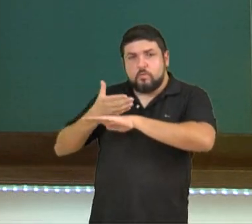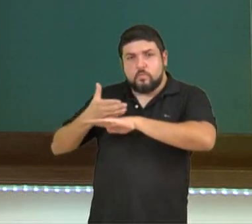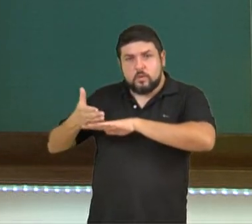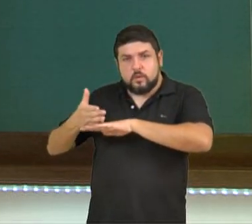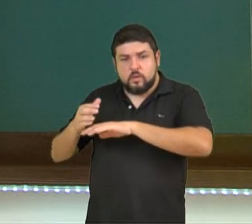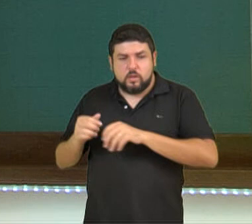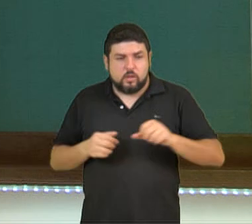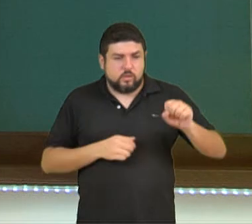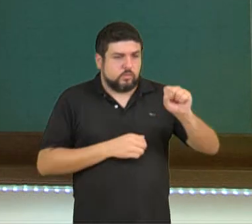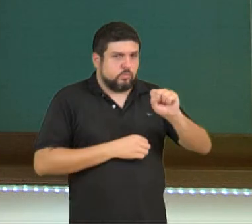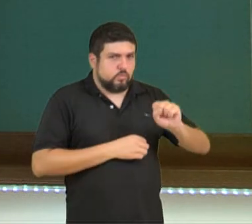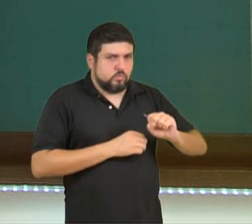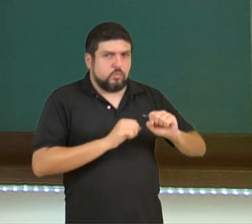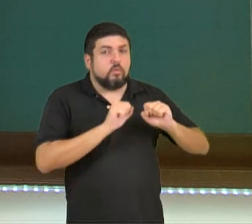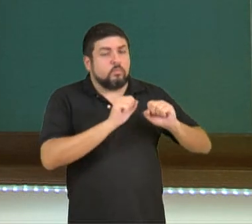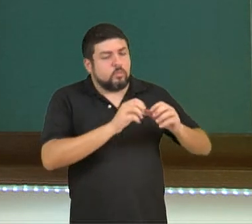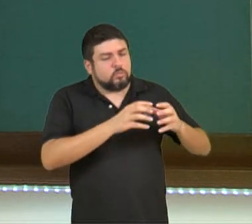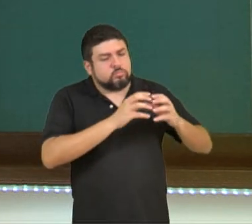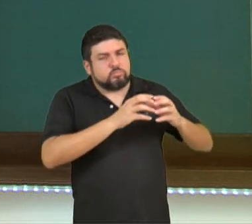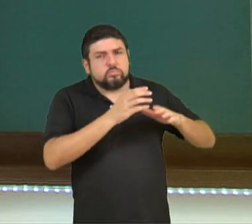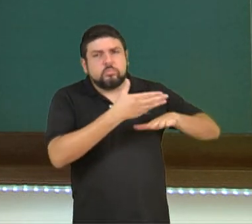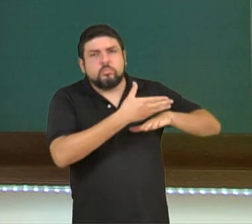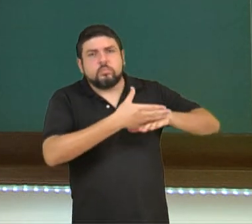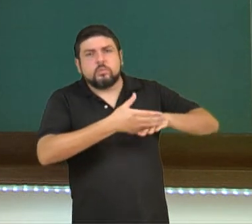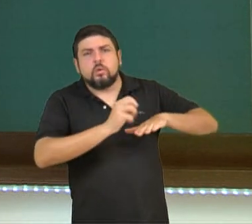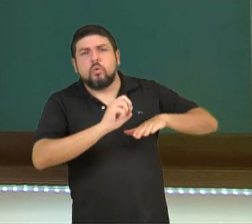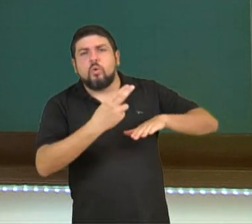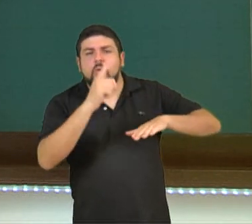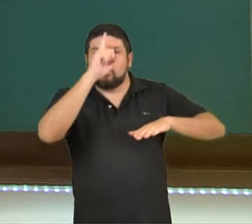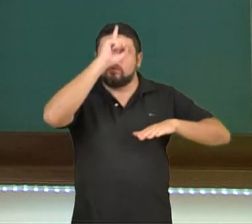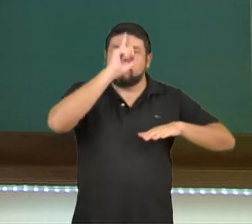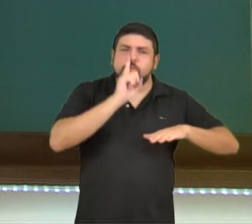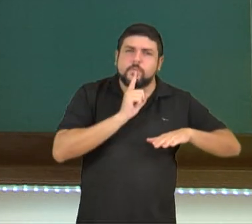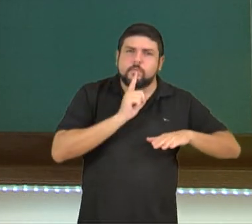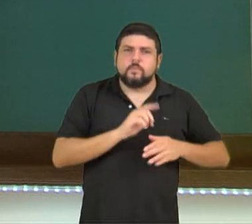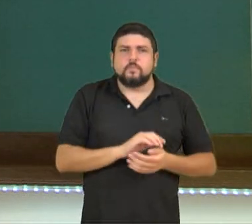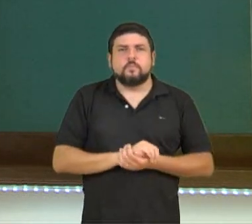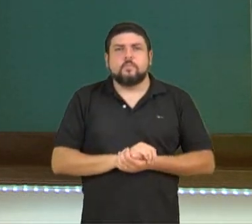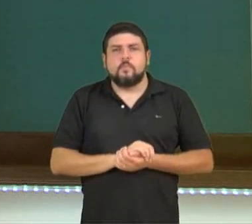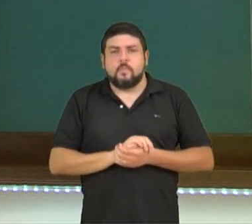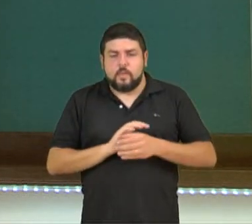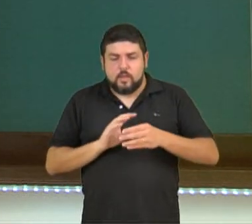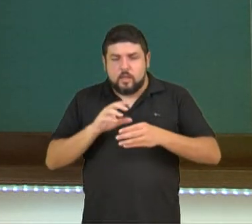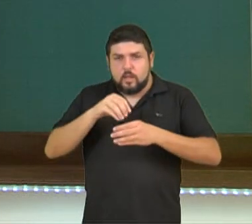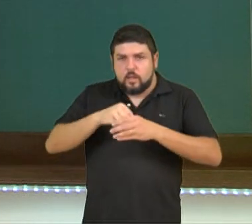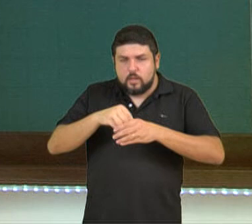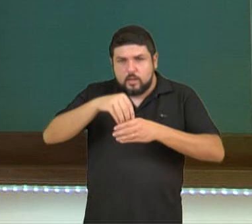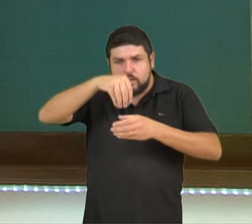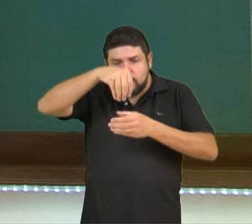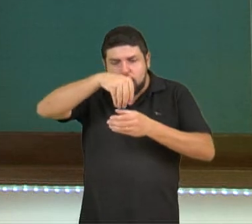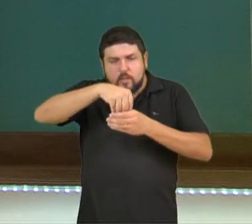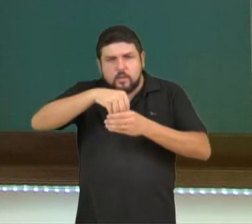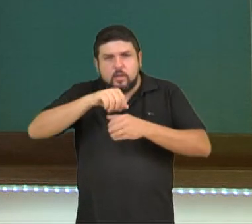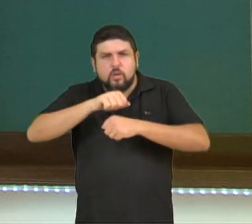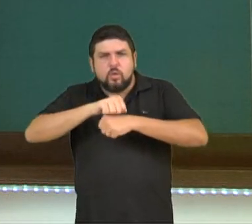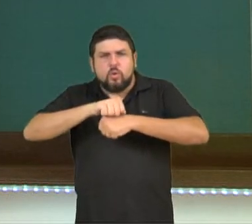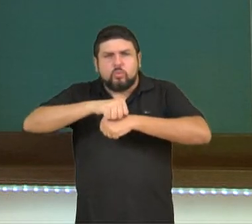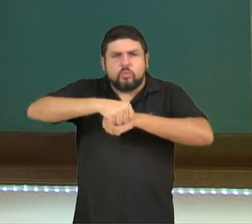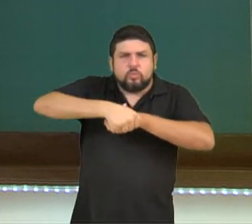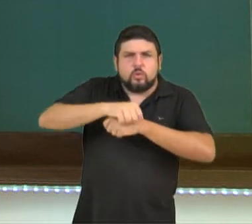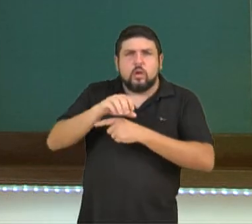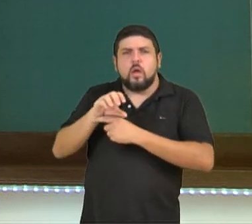ser brancas ou esse amarelo neon aqui como na imagem. Aqui é como ela é feita no meio, aqui a cortiça, a lã e tudo que envolve o couro